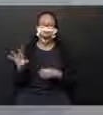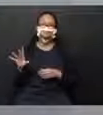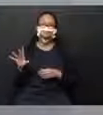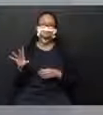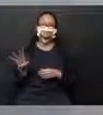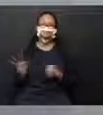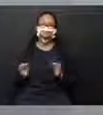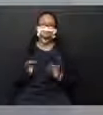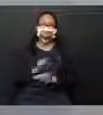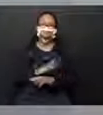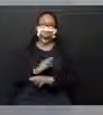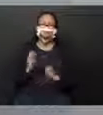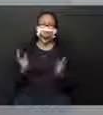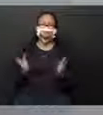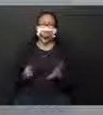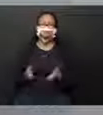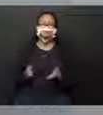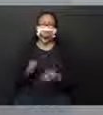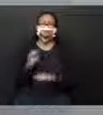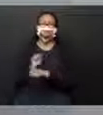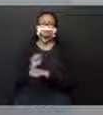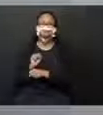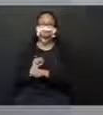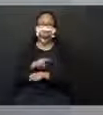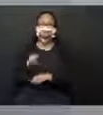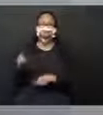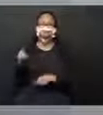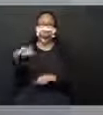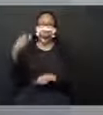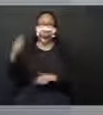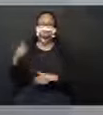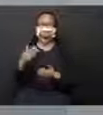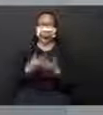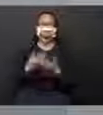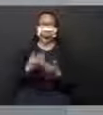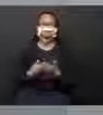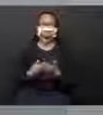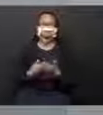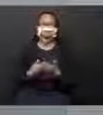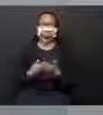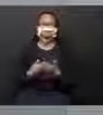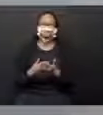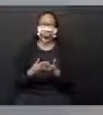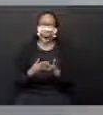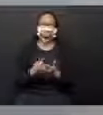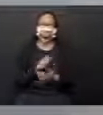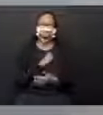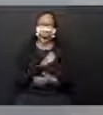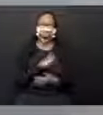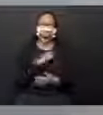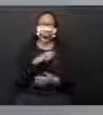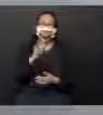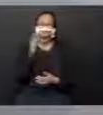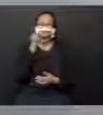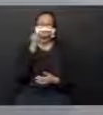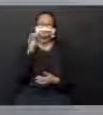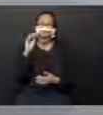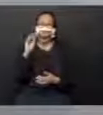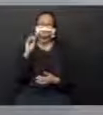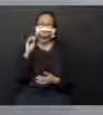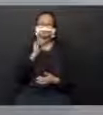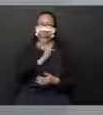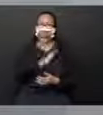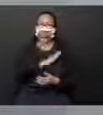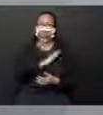Terminamos por aqui. E eu espero vocês na próxima aula. Já estou morrendo de saudade, turma? Beijão no